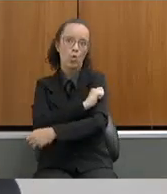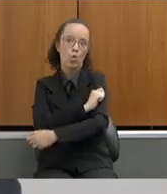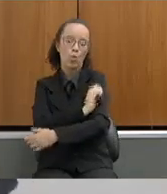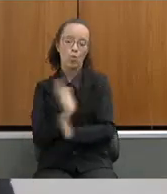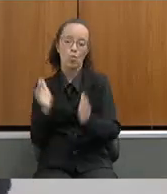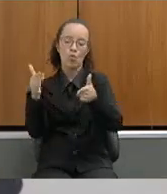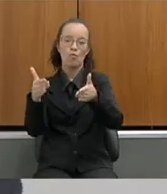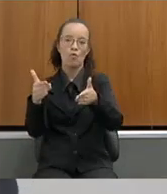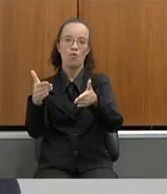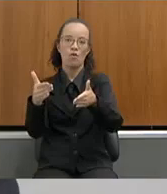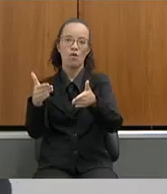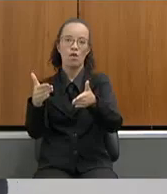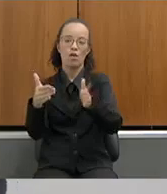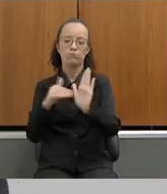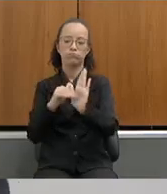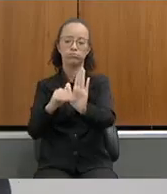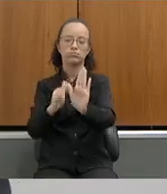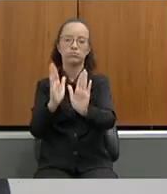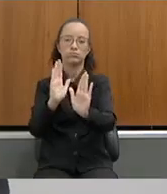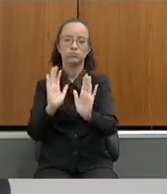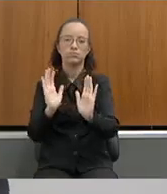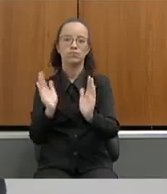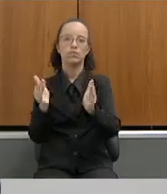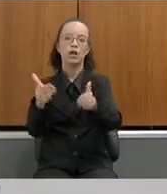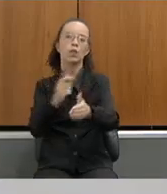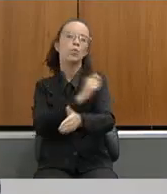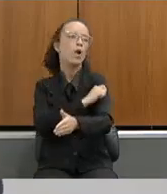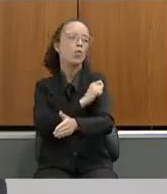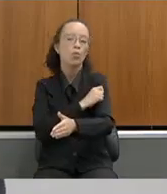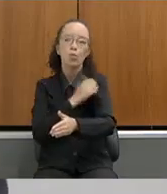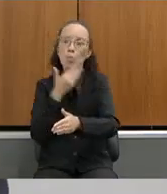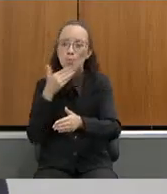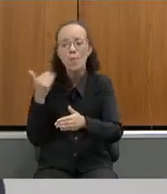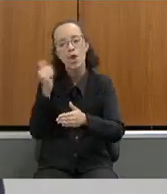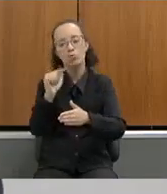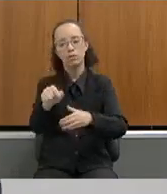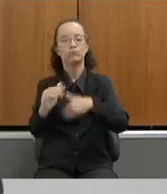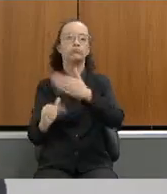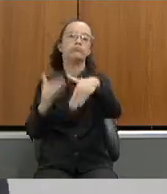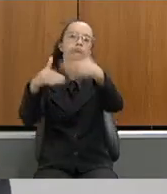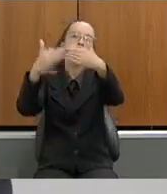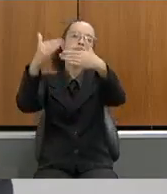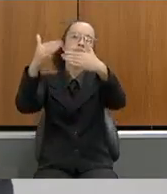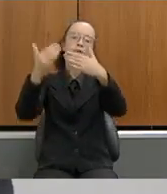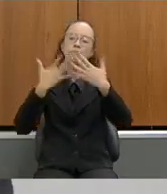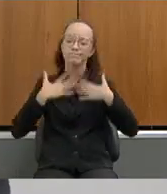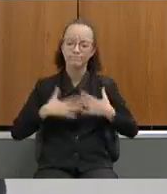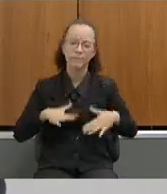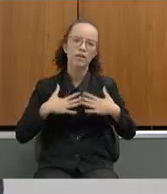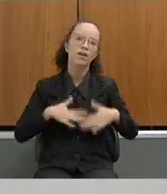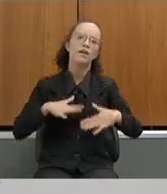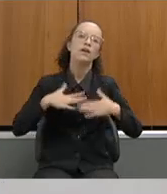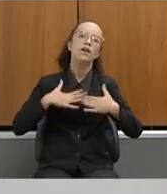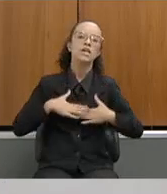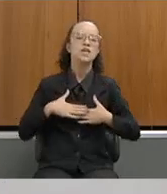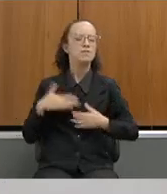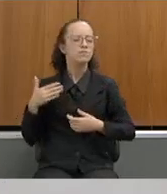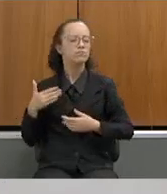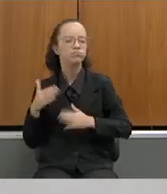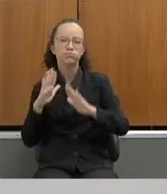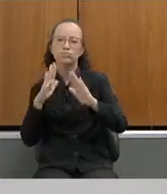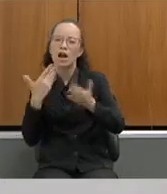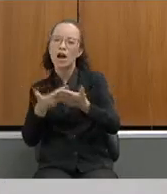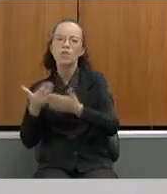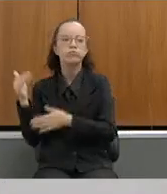condições ótimas as melhores possíveis para que o aluno possa estar descansado frequentar a aula